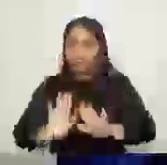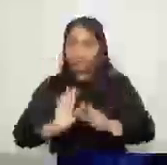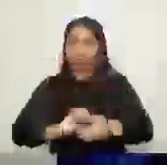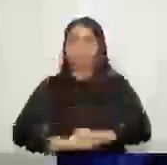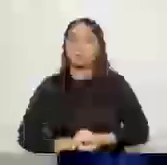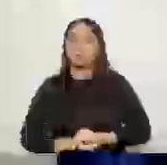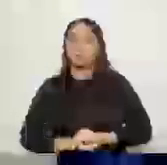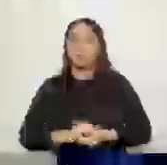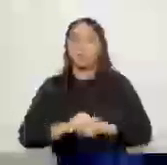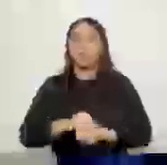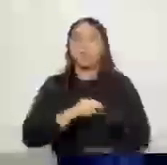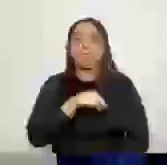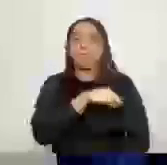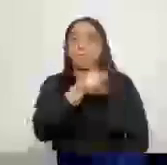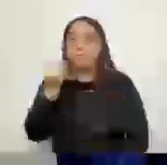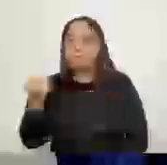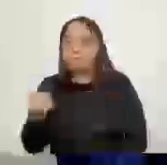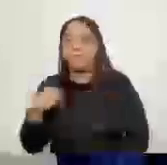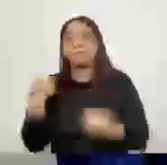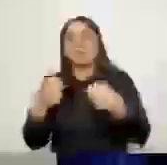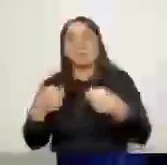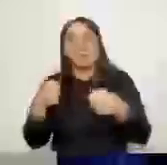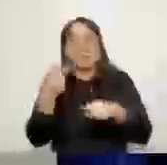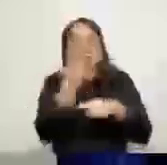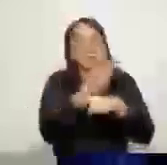nós estamos à disposição para ajudá-los. Uma boa sorte a todos.